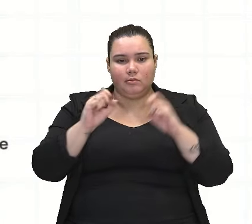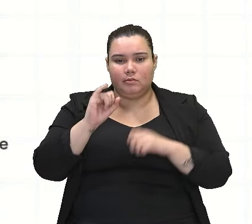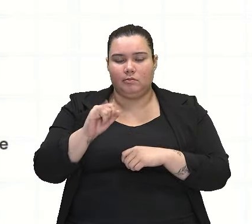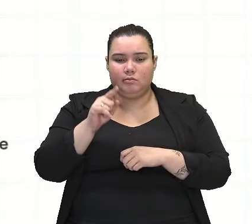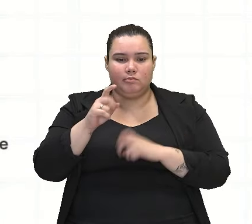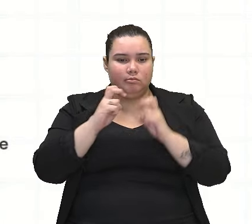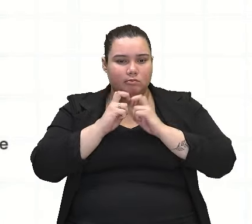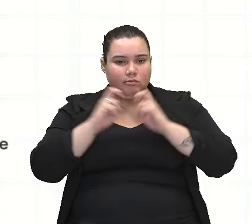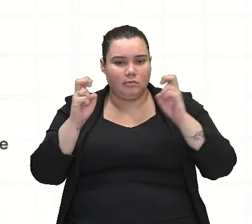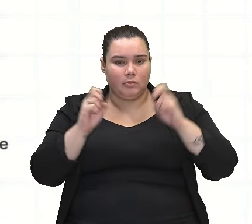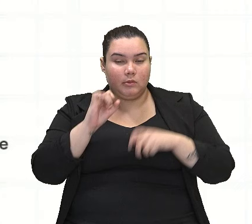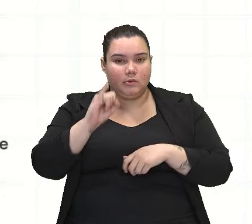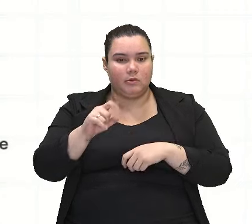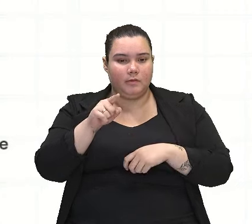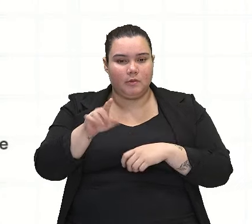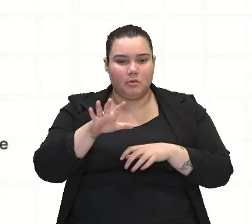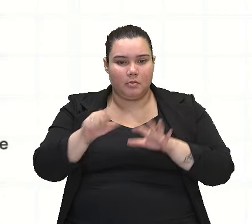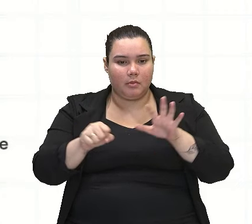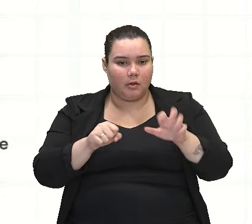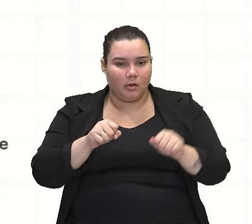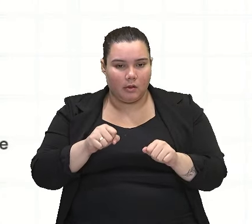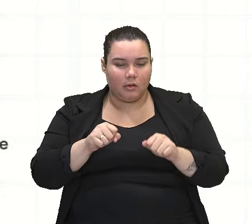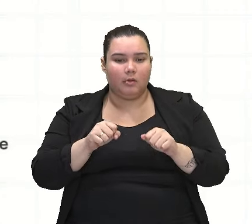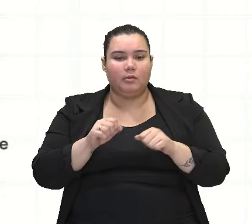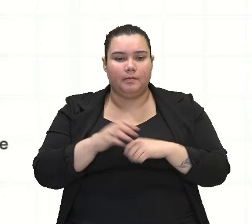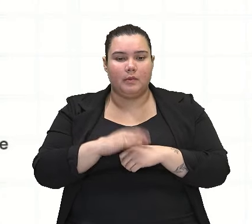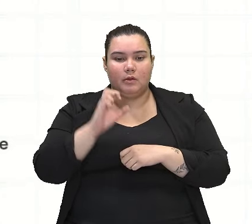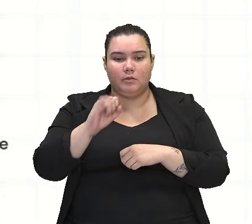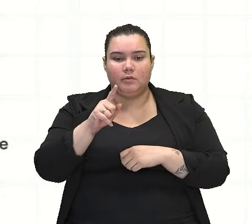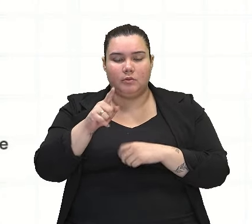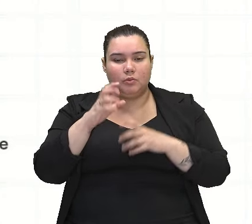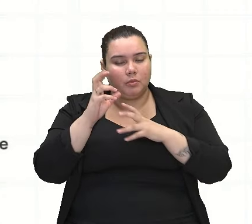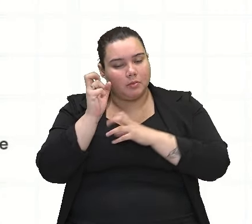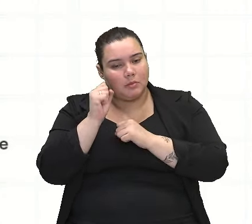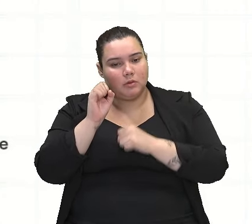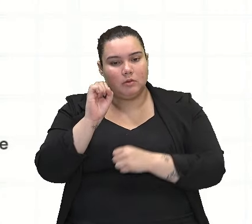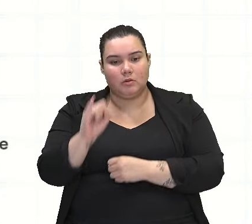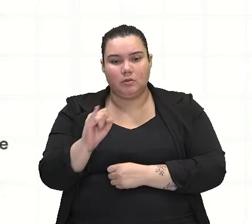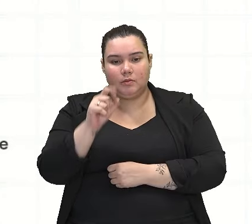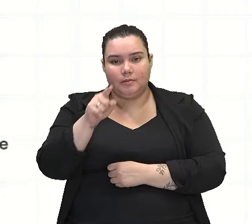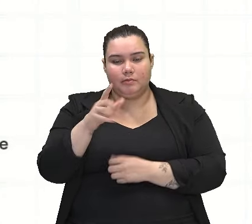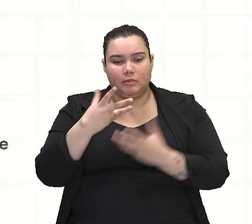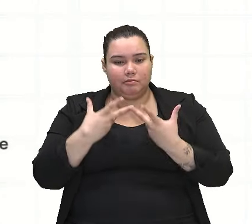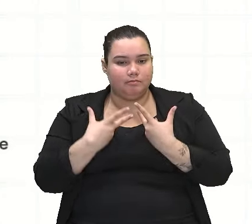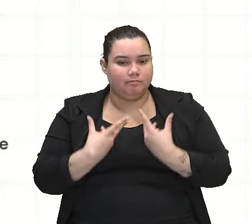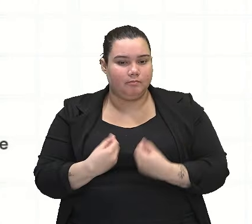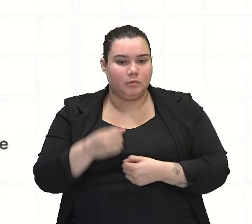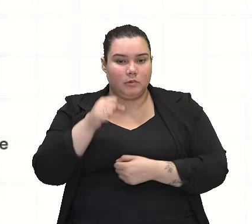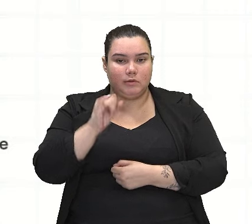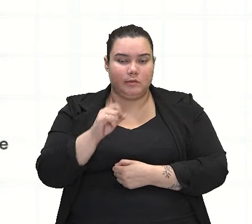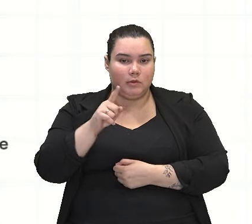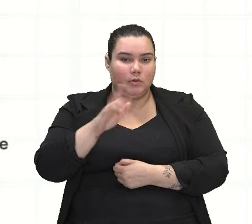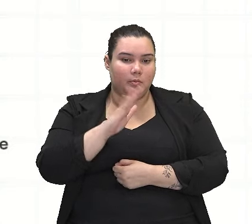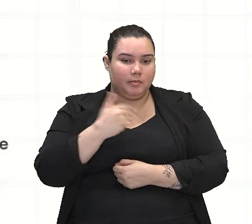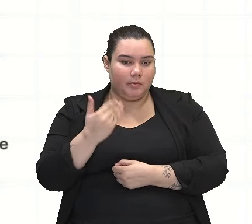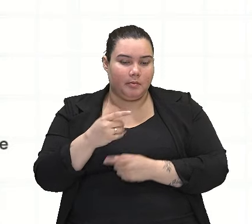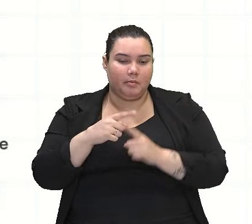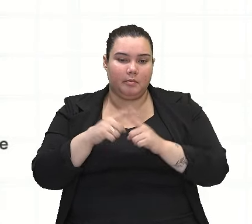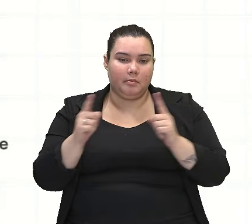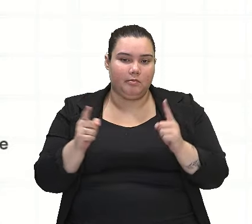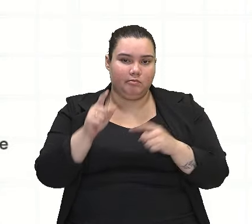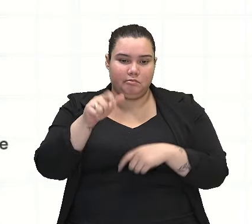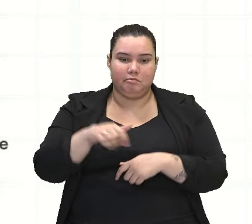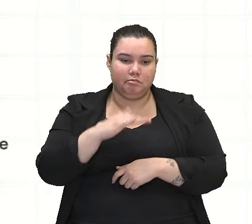gemesse, se você tocasse a valsa vienense, se você dormisse, se você cansasse, se você morresse,